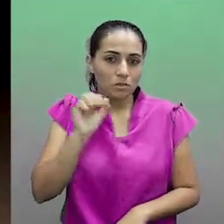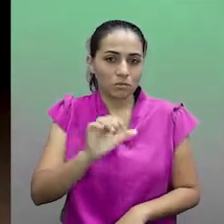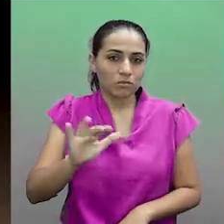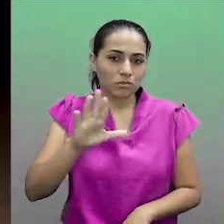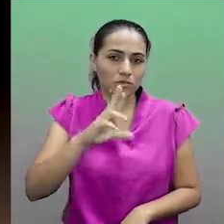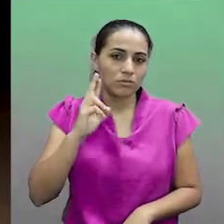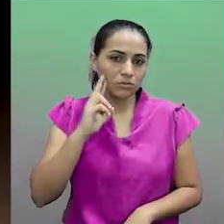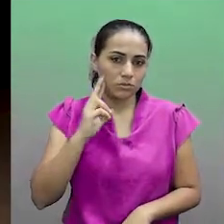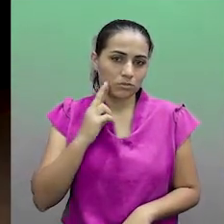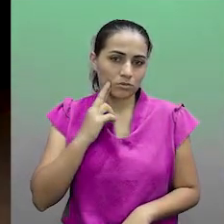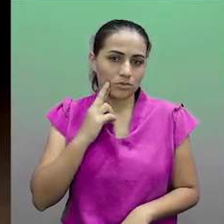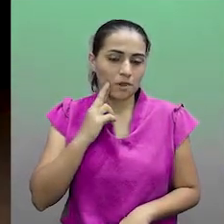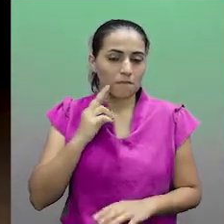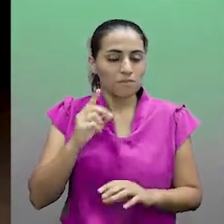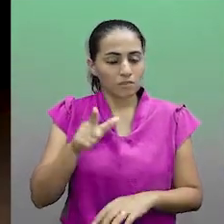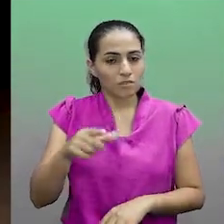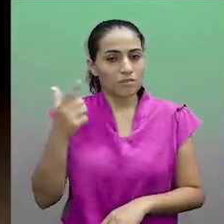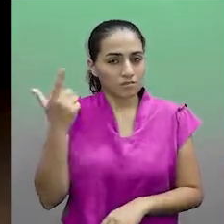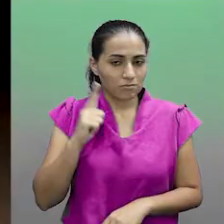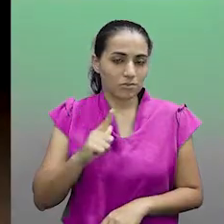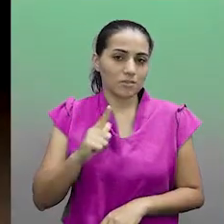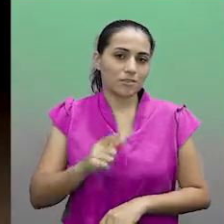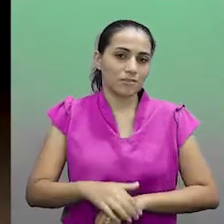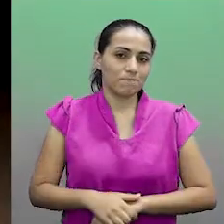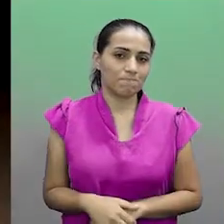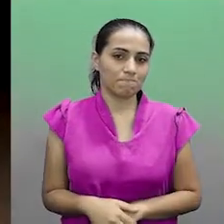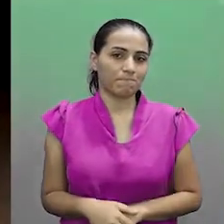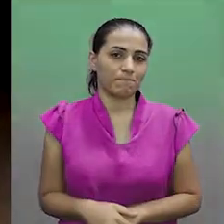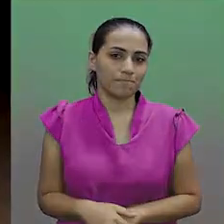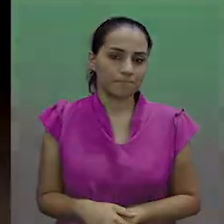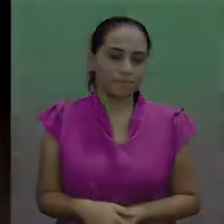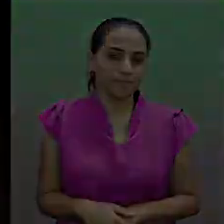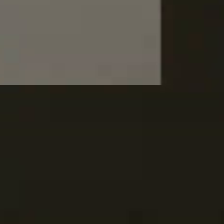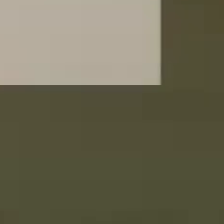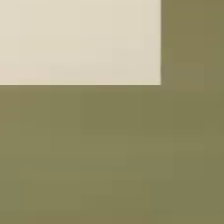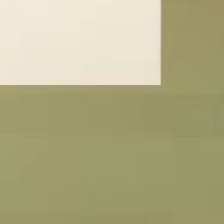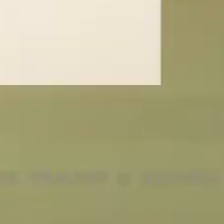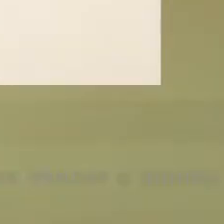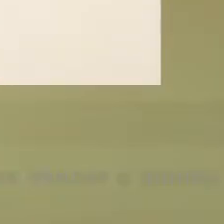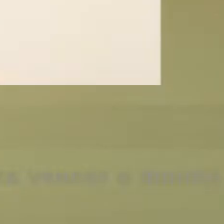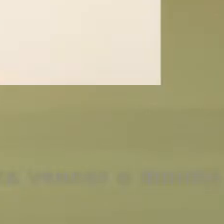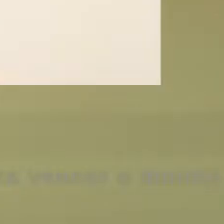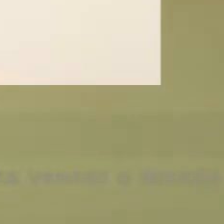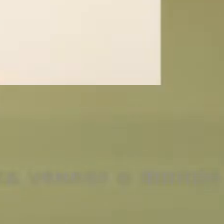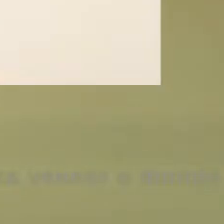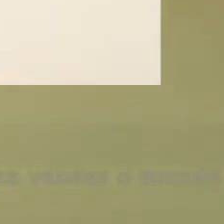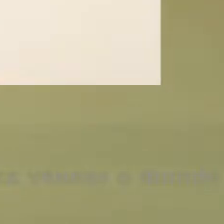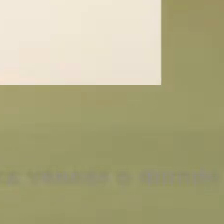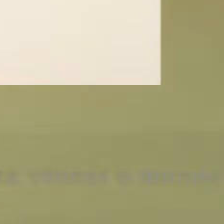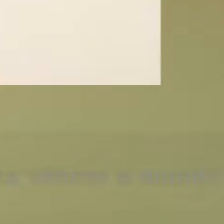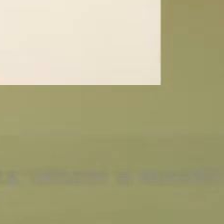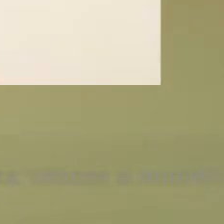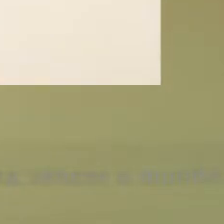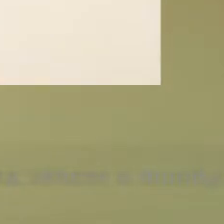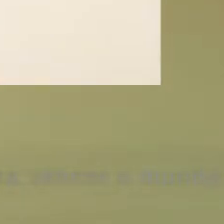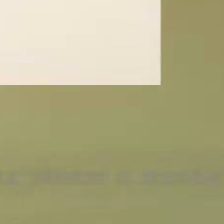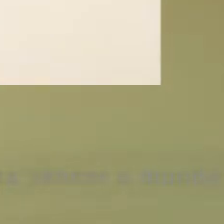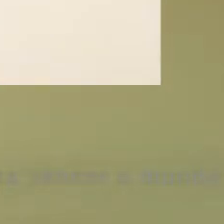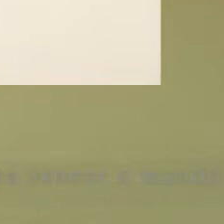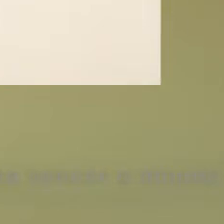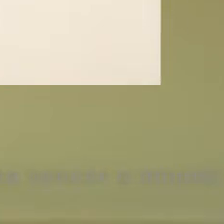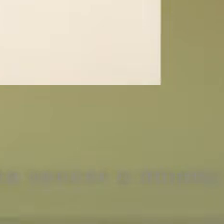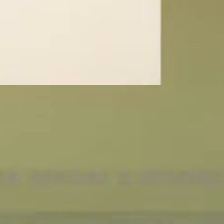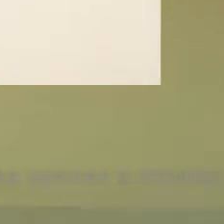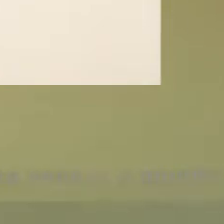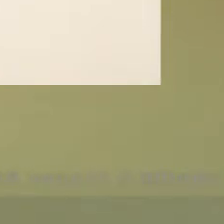ganhar o estado de Rondônia, você vai conseguir. Então, Paulo Rosa saiu